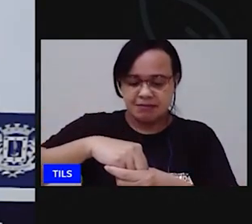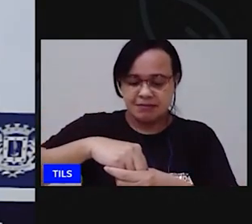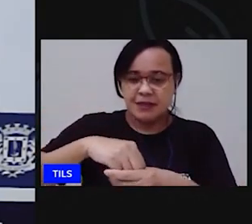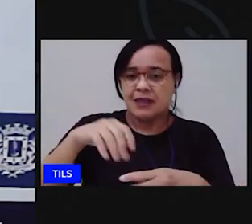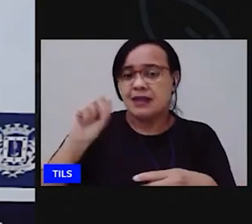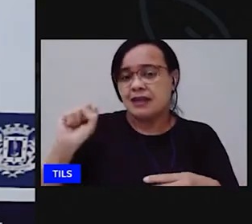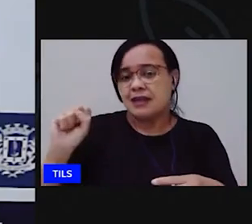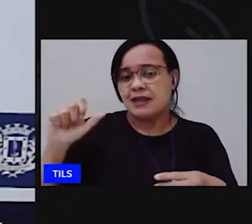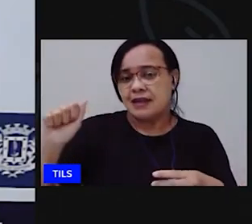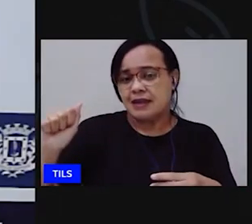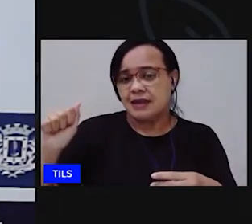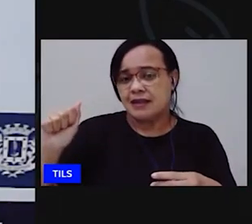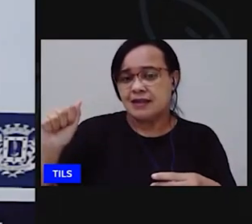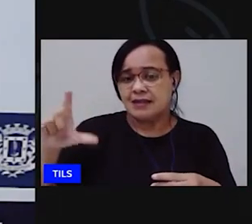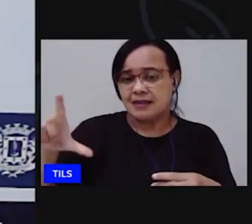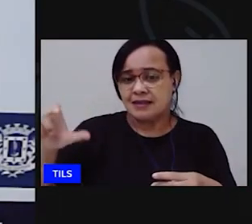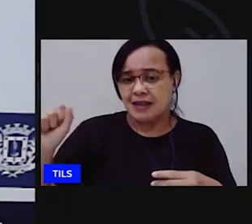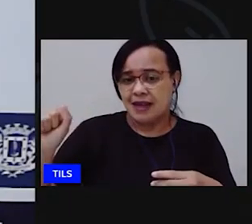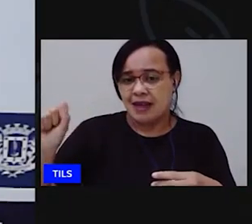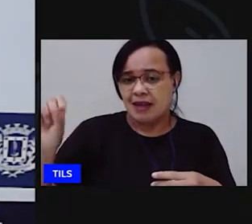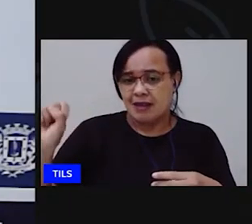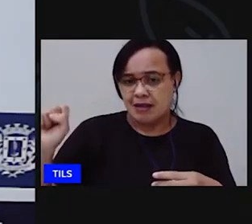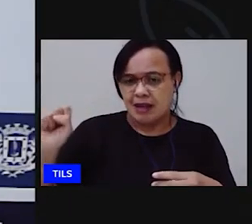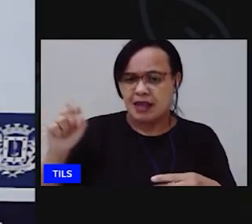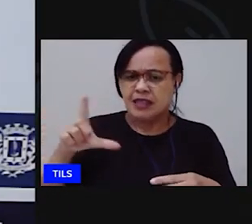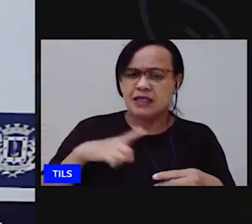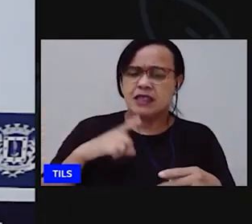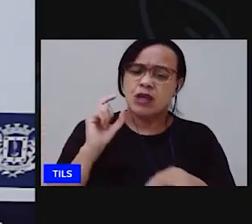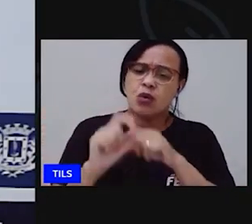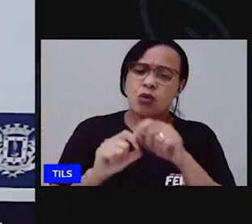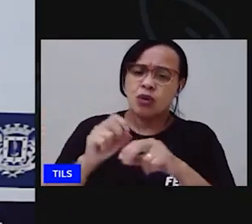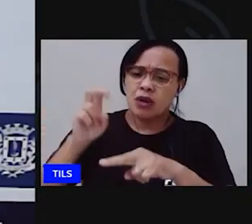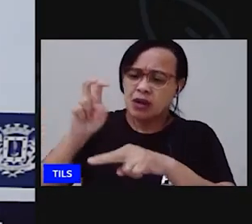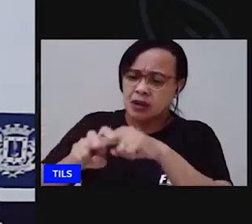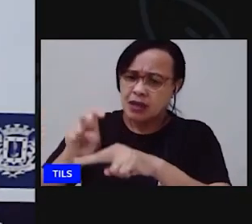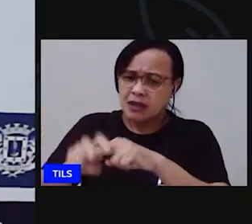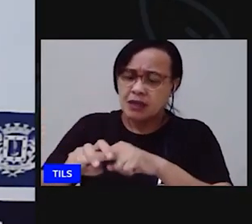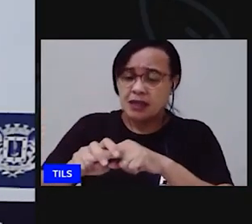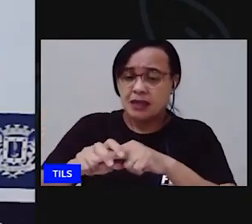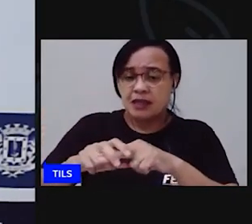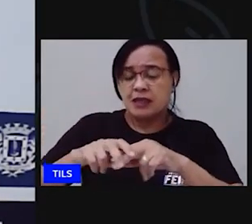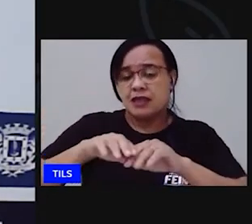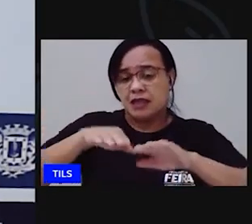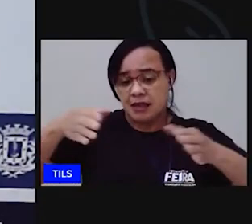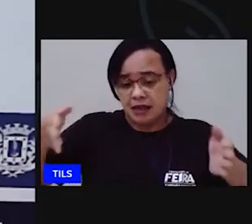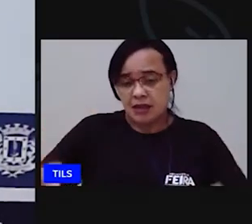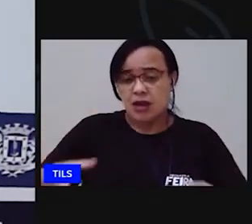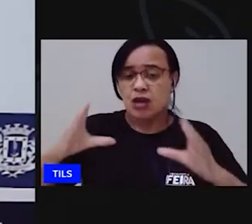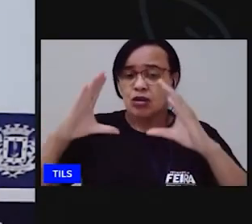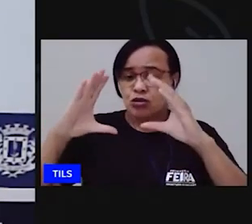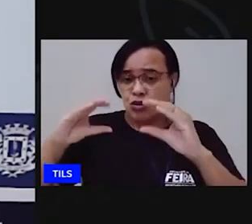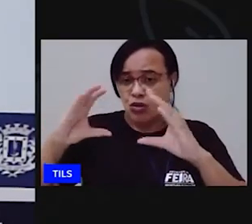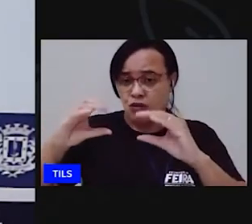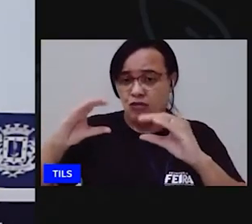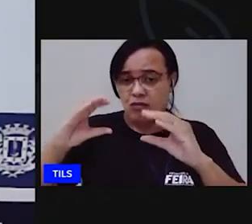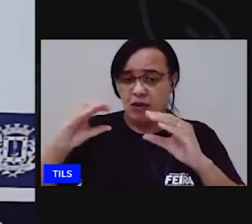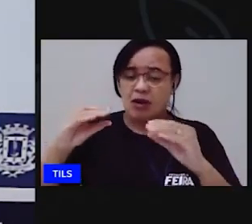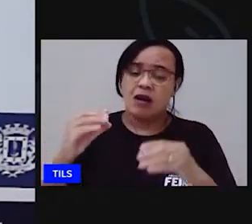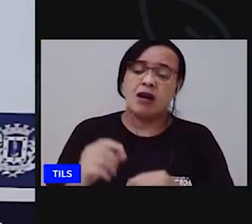Tem um sofá? Tem uma cadeira? Tem uma cômoda? Tem uma cama?